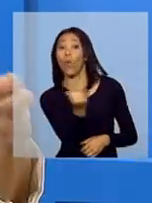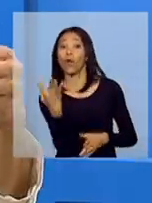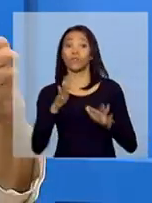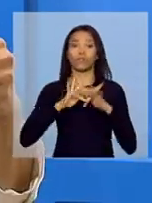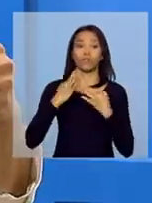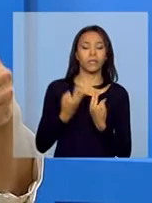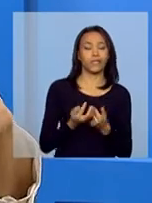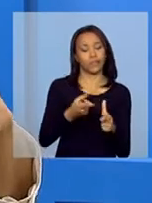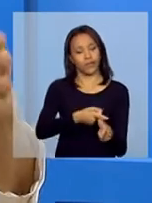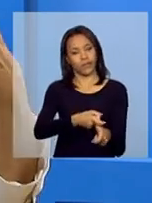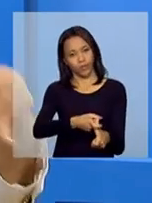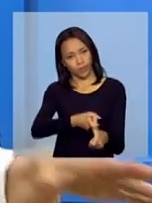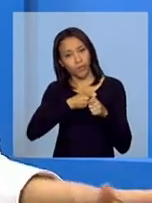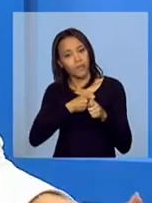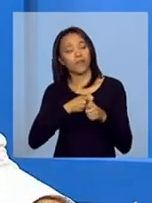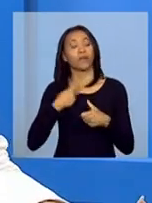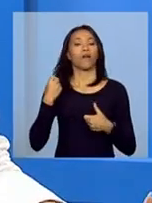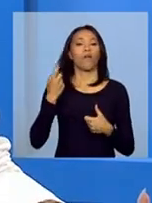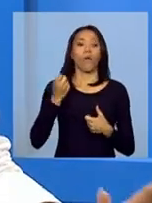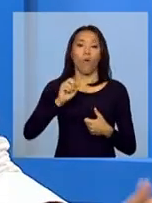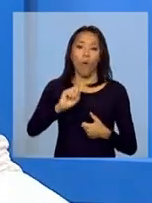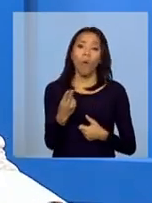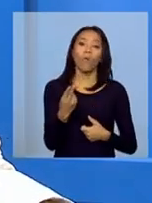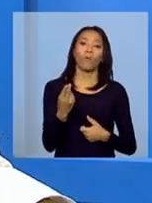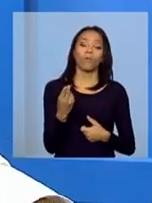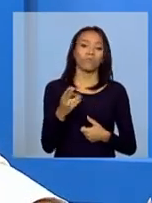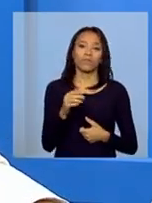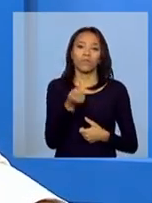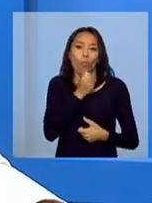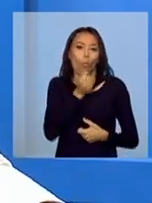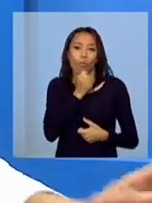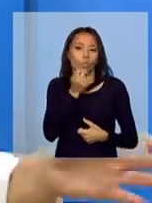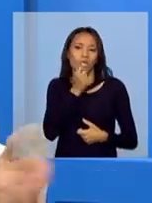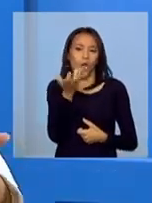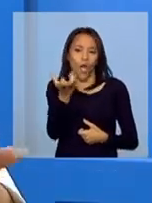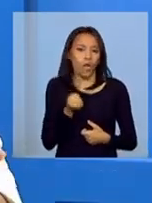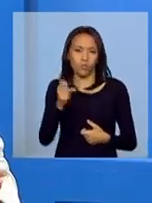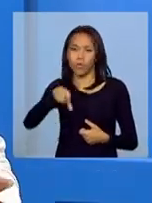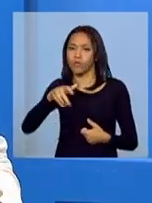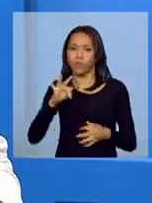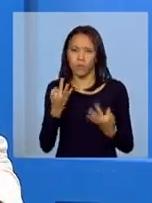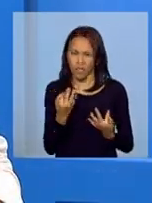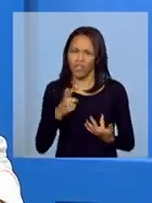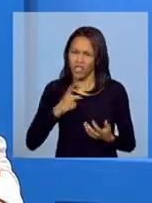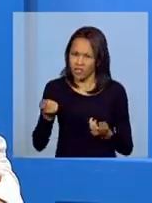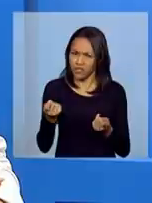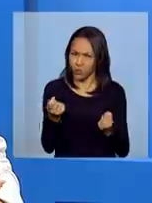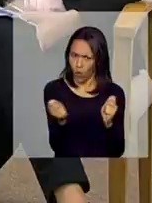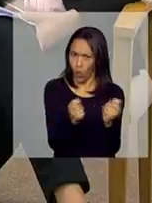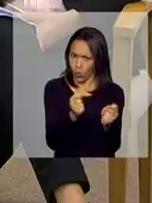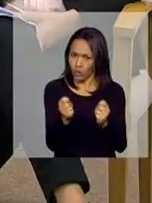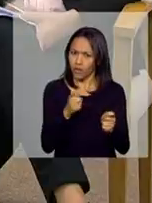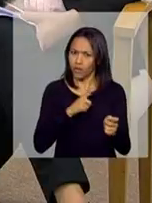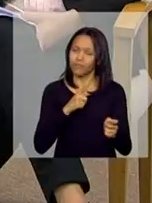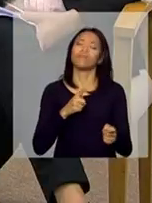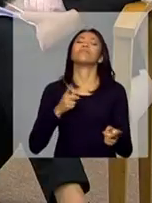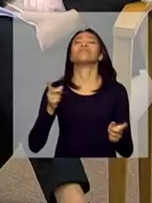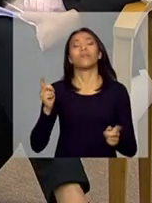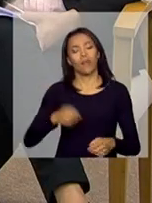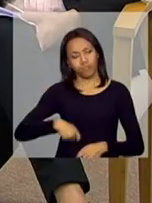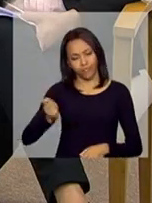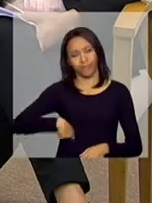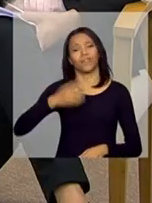suspensão, ou então que realmente já não estão recebendo, ela tem esse controle? Isso, tem condições sim de saber.